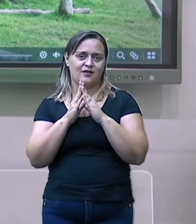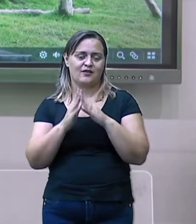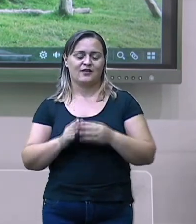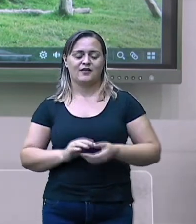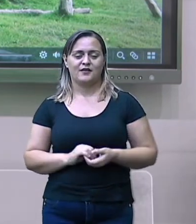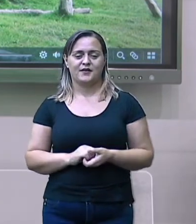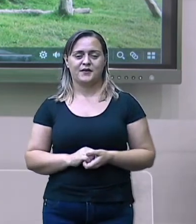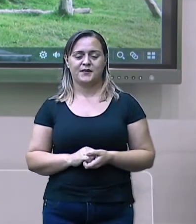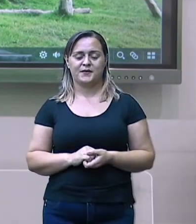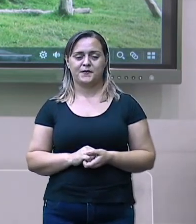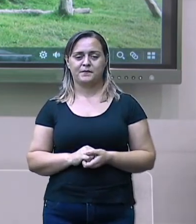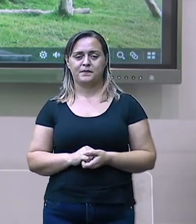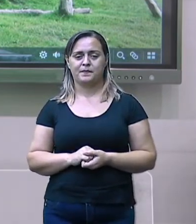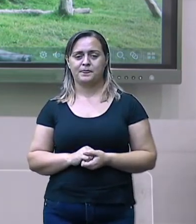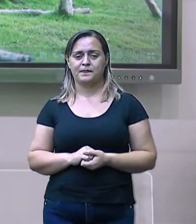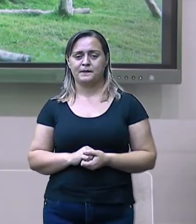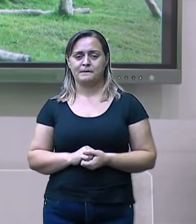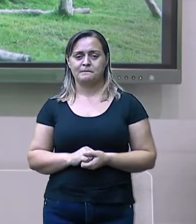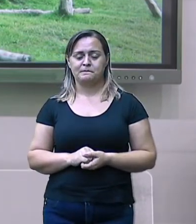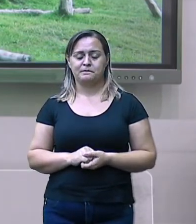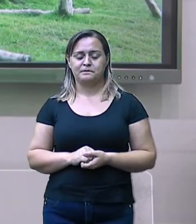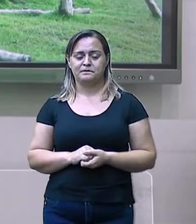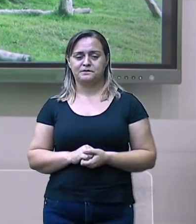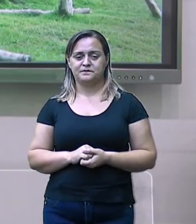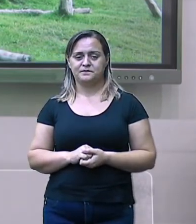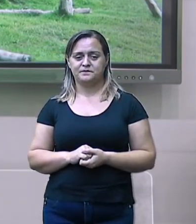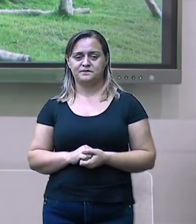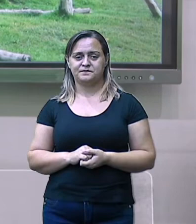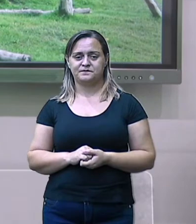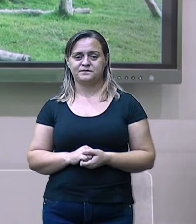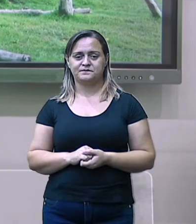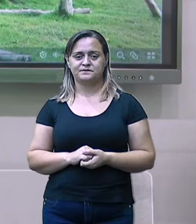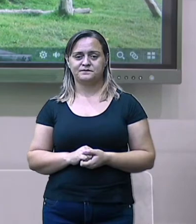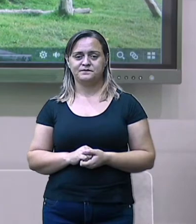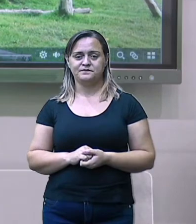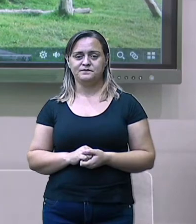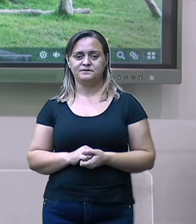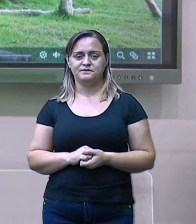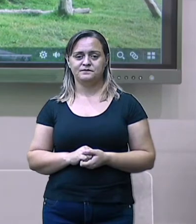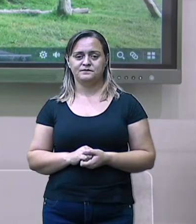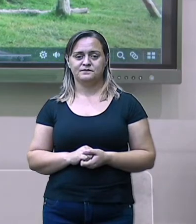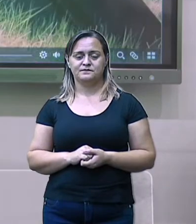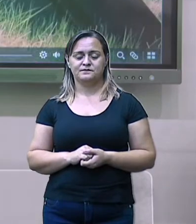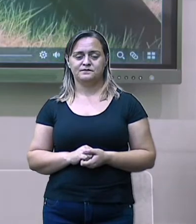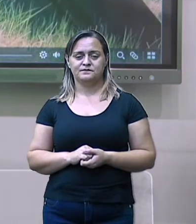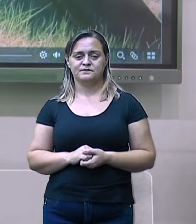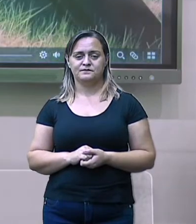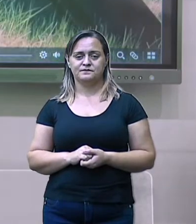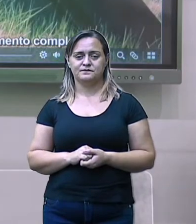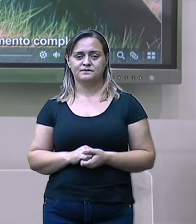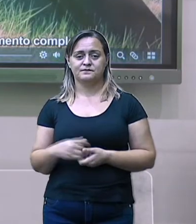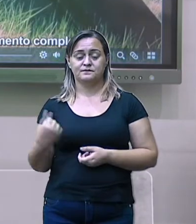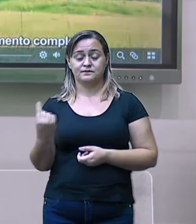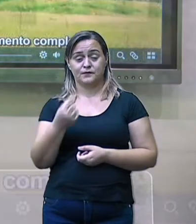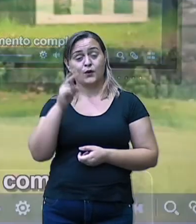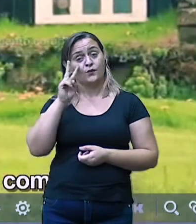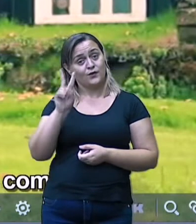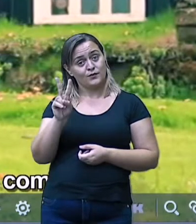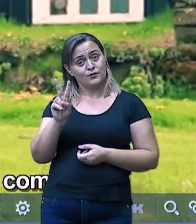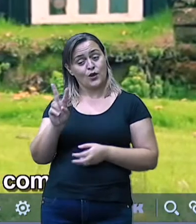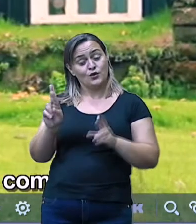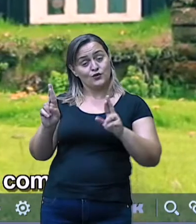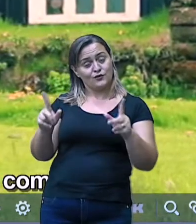E nós vimos, oi, a diferença, então,